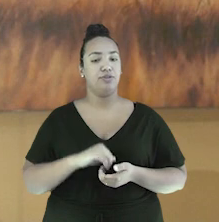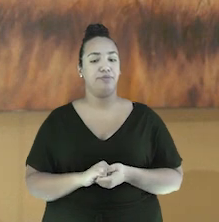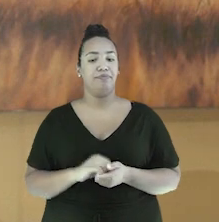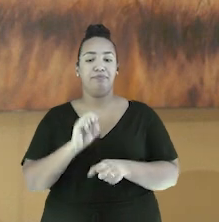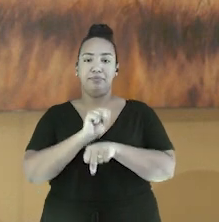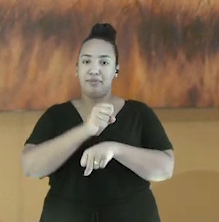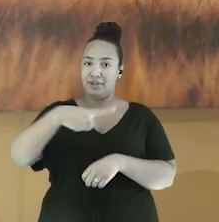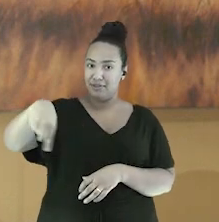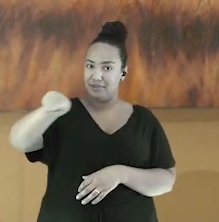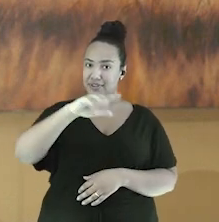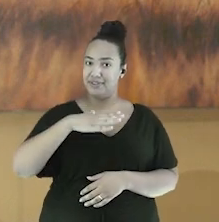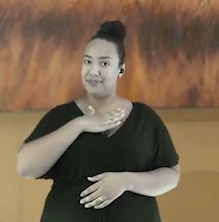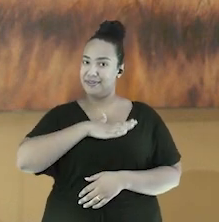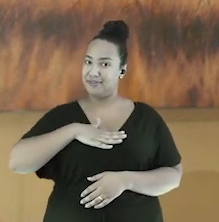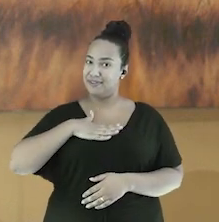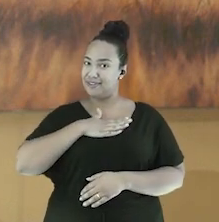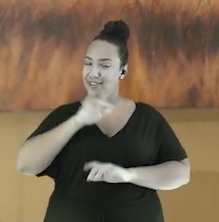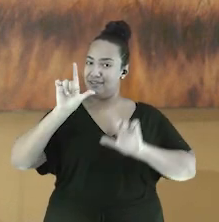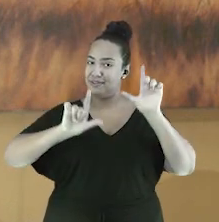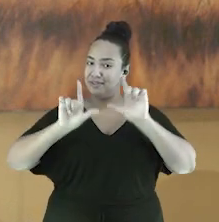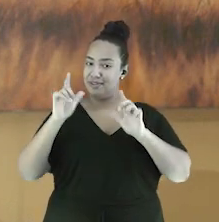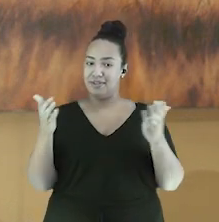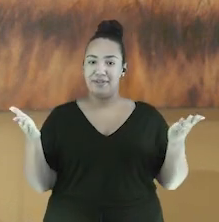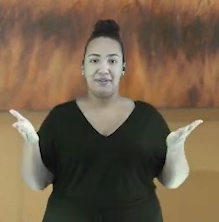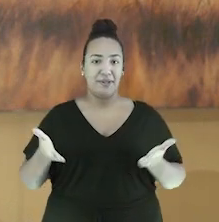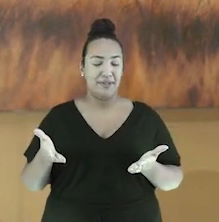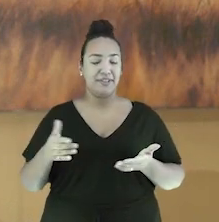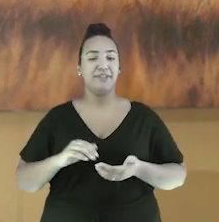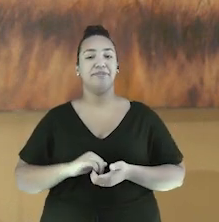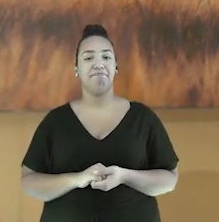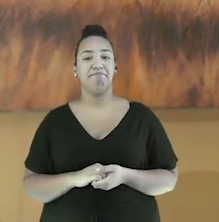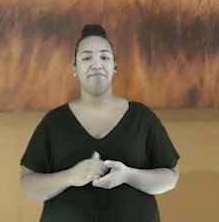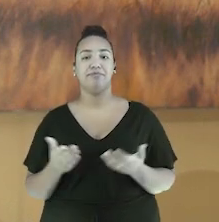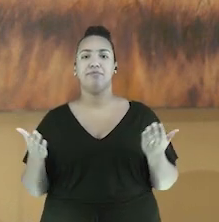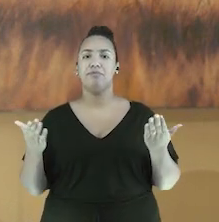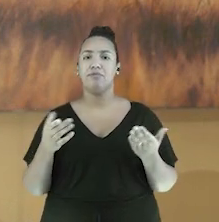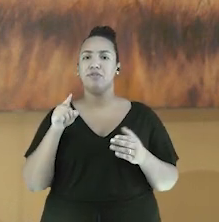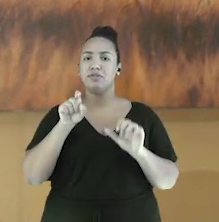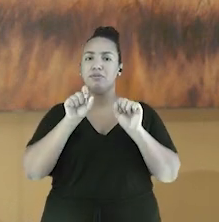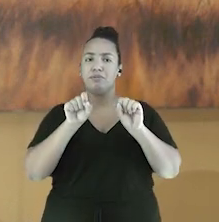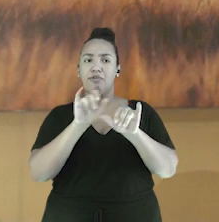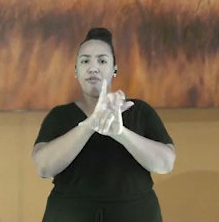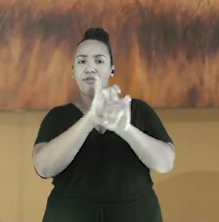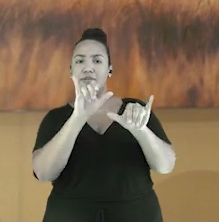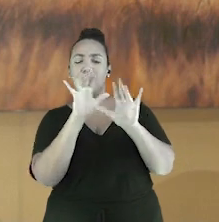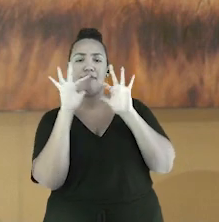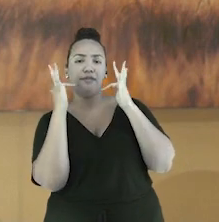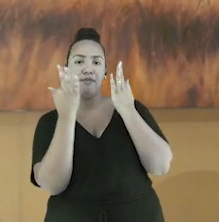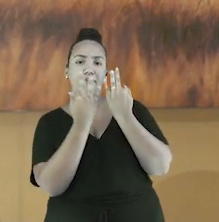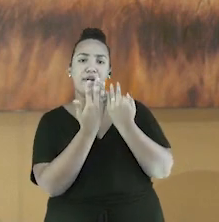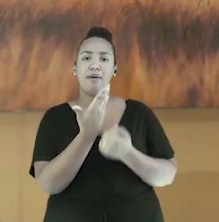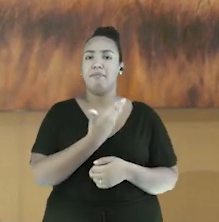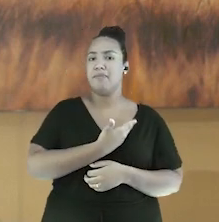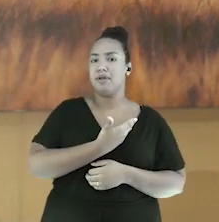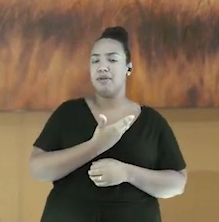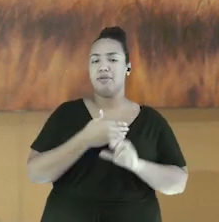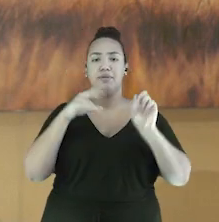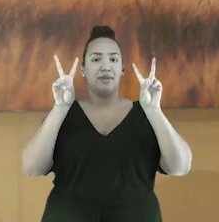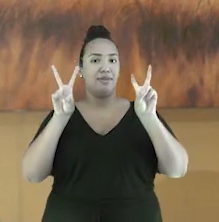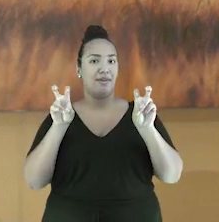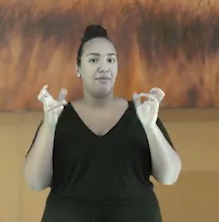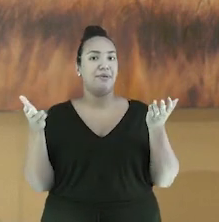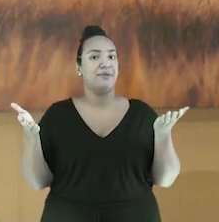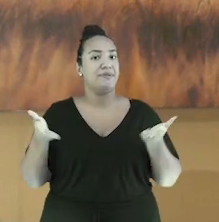E eu espero que vocês tenham gostado do programa de hoje. Agora, que tal você comentar com a família ou com os amigos o assunto que